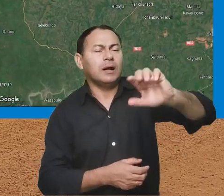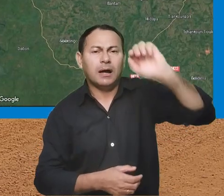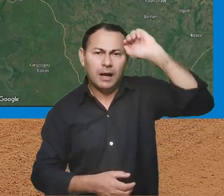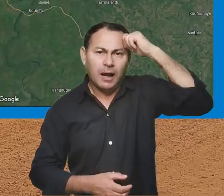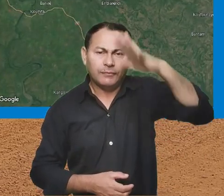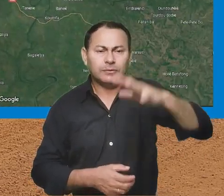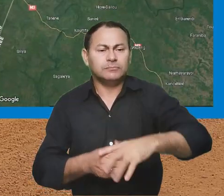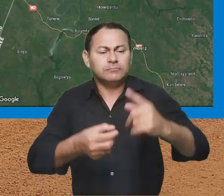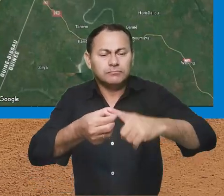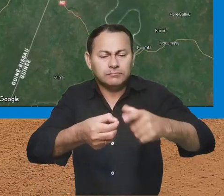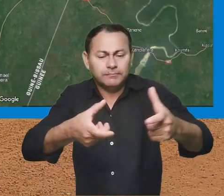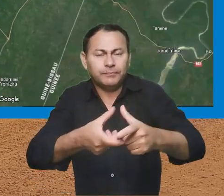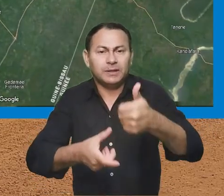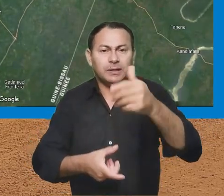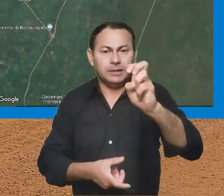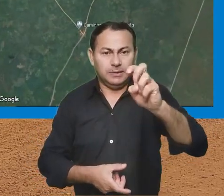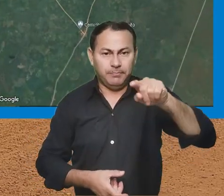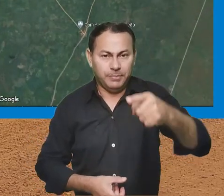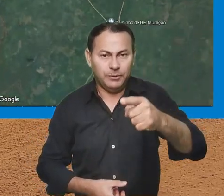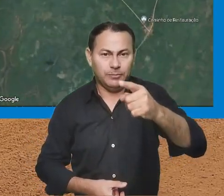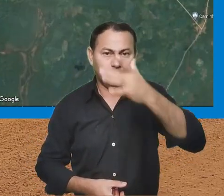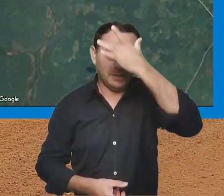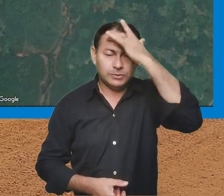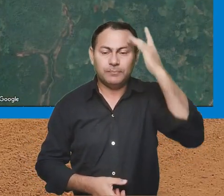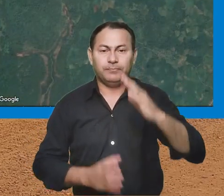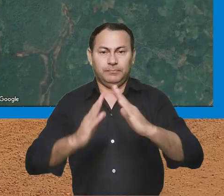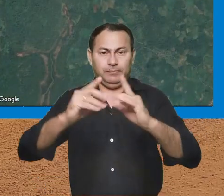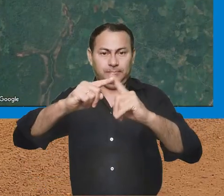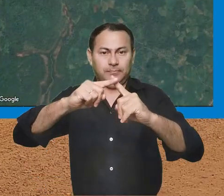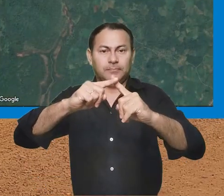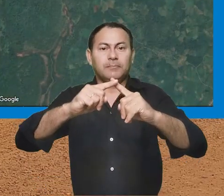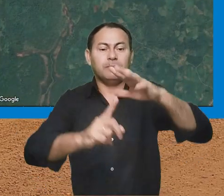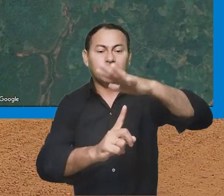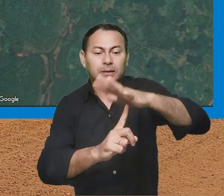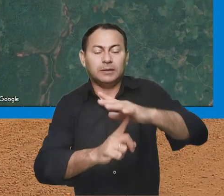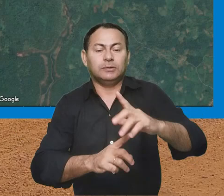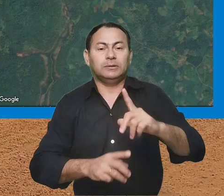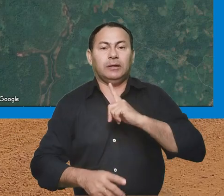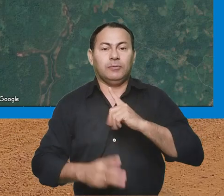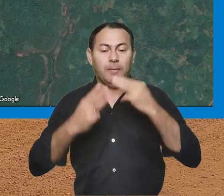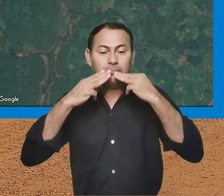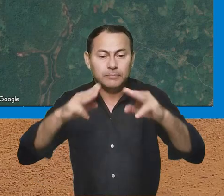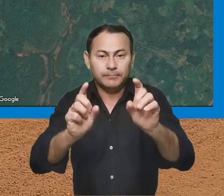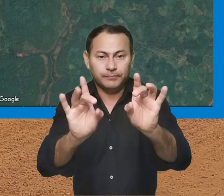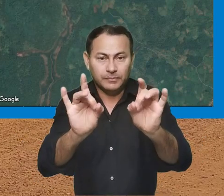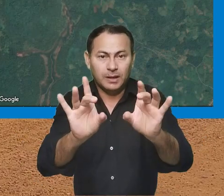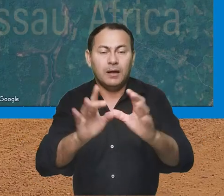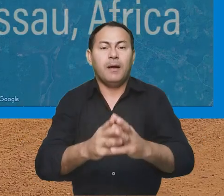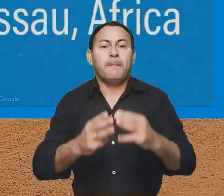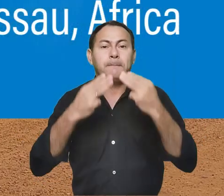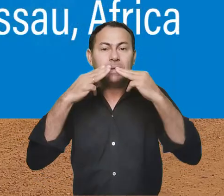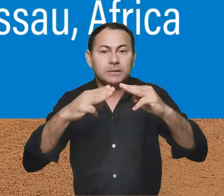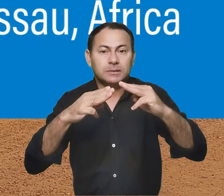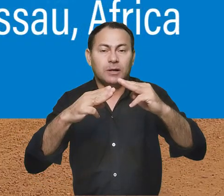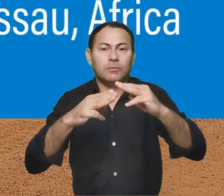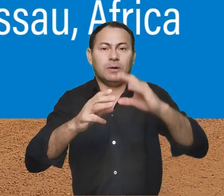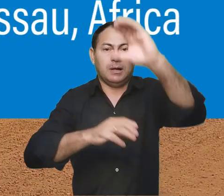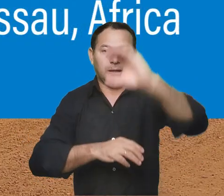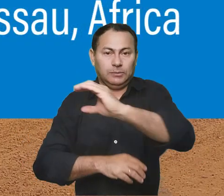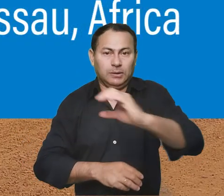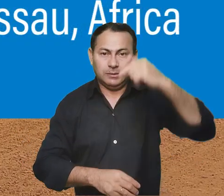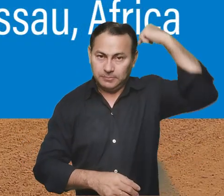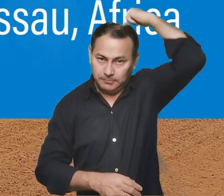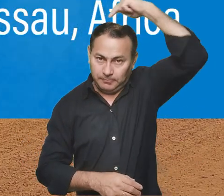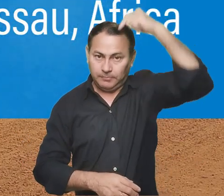15 mil habitantes, a Igreja do Paraná mantém uma missão ad gentes, a Missão Católica São